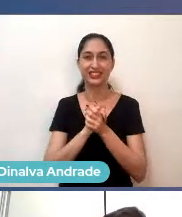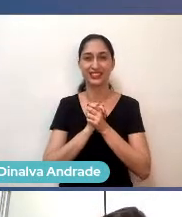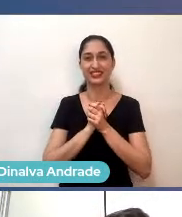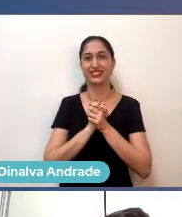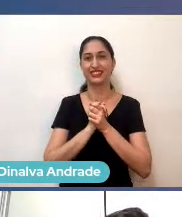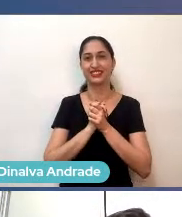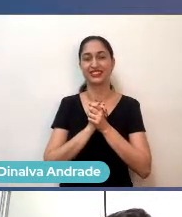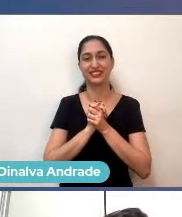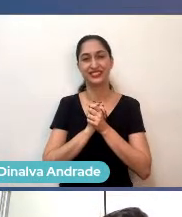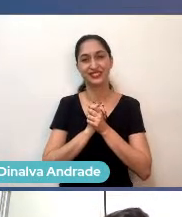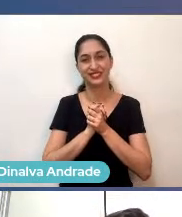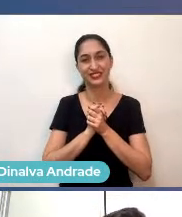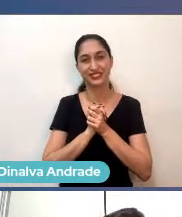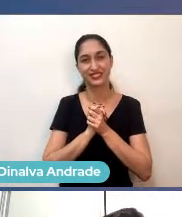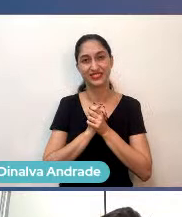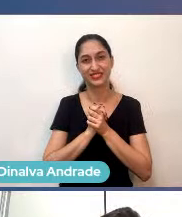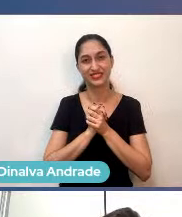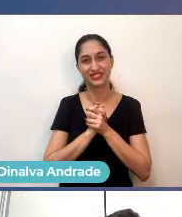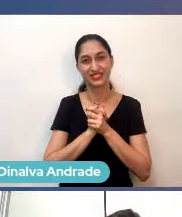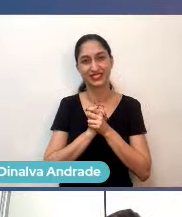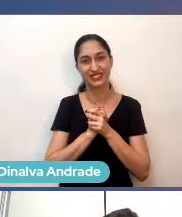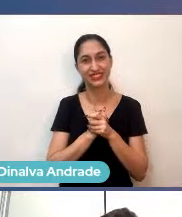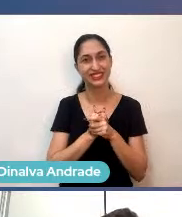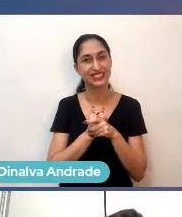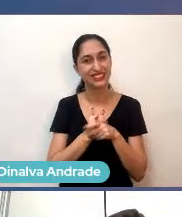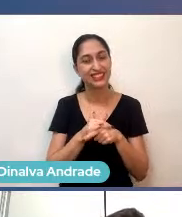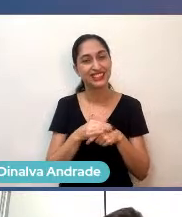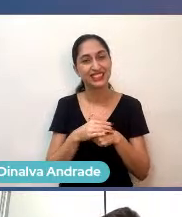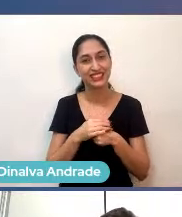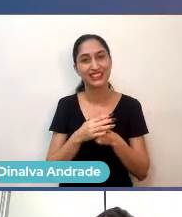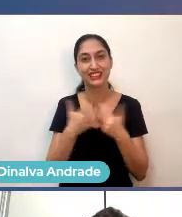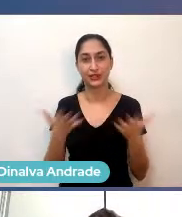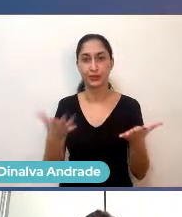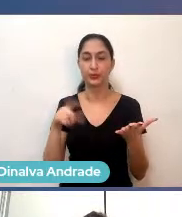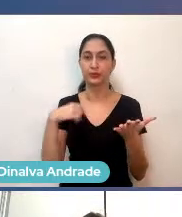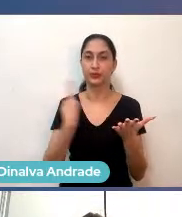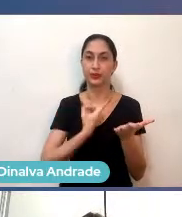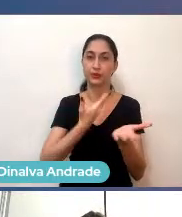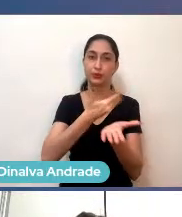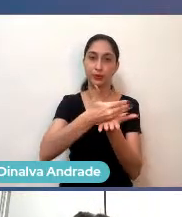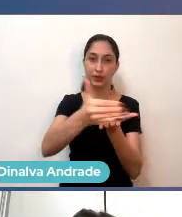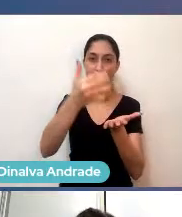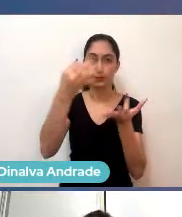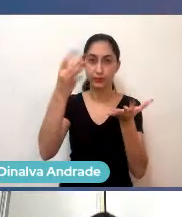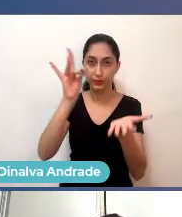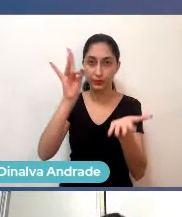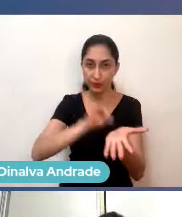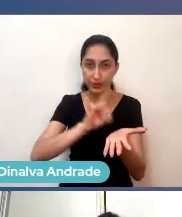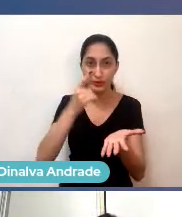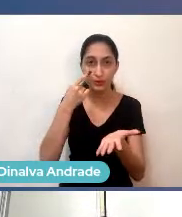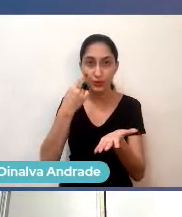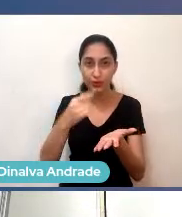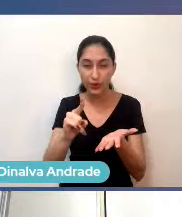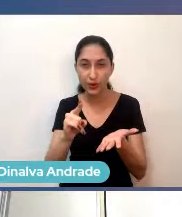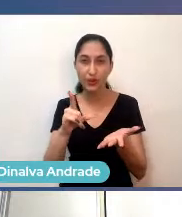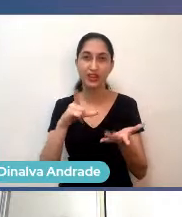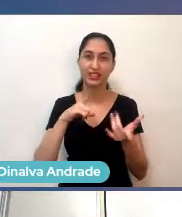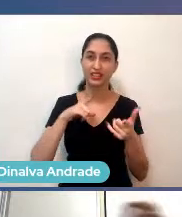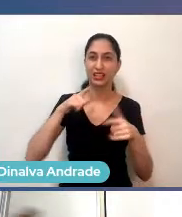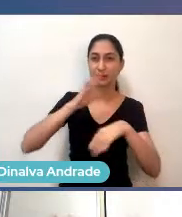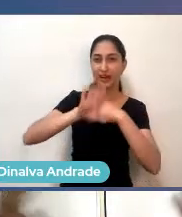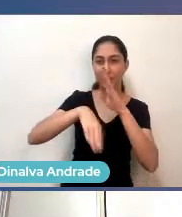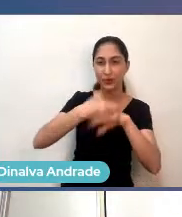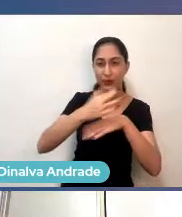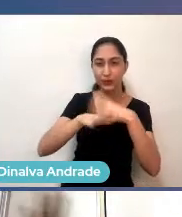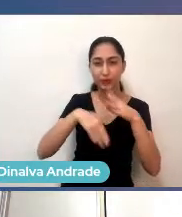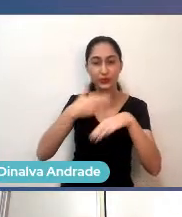pessoas que já conseguiam ajudar aqui, esses dois caras são caras que passaram pelo mídia logo no comecinho, e era assim, não tinha móvel, era tudo no chão, a gente